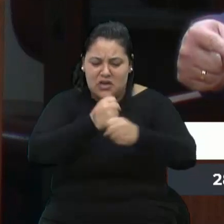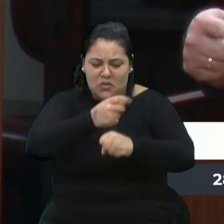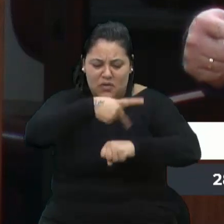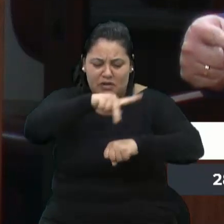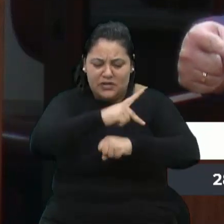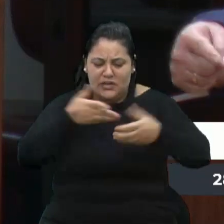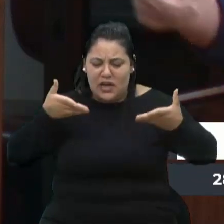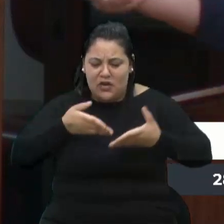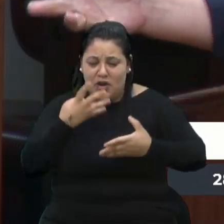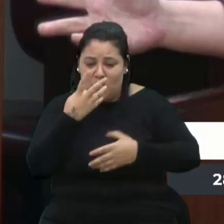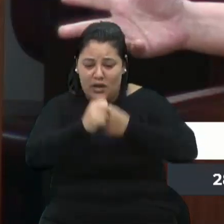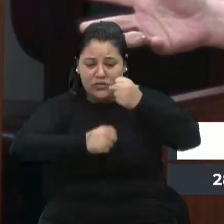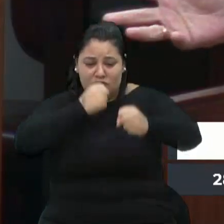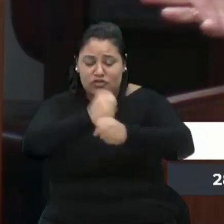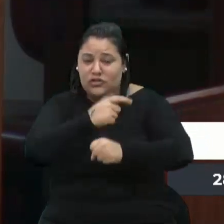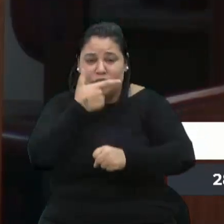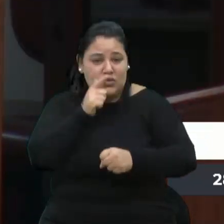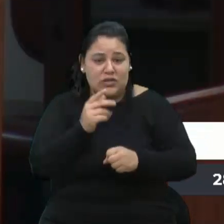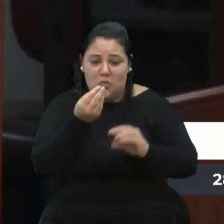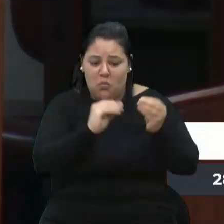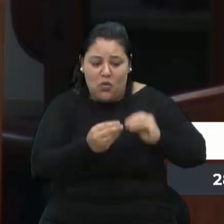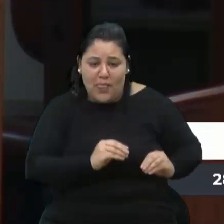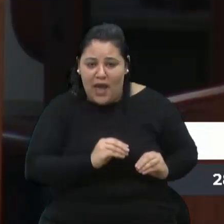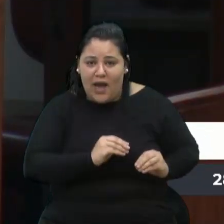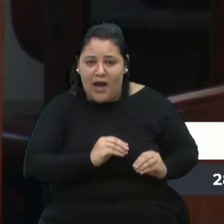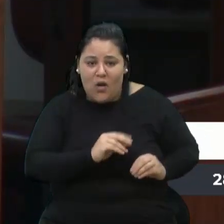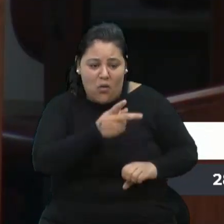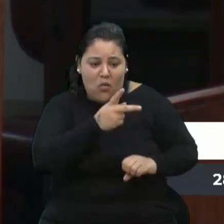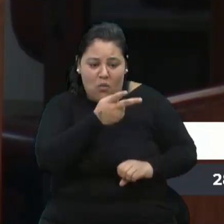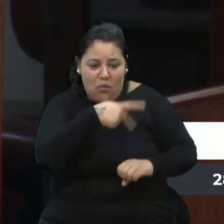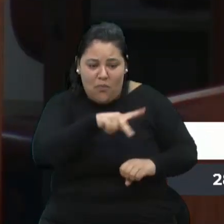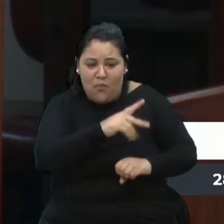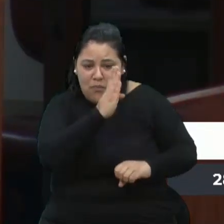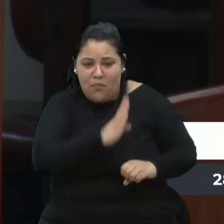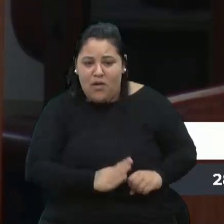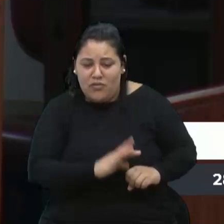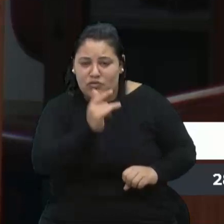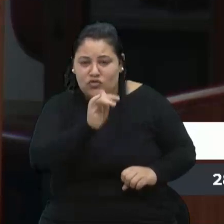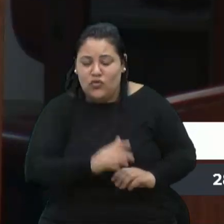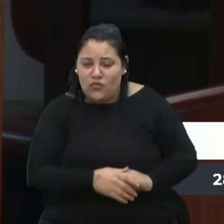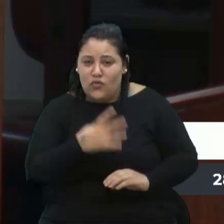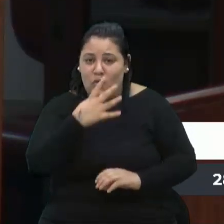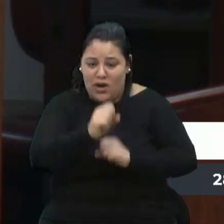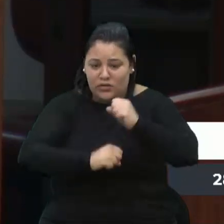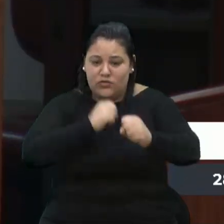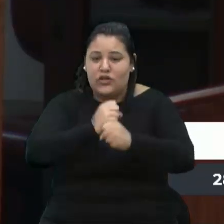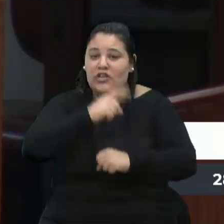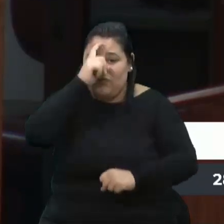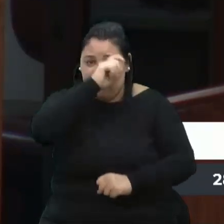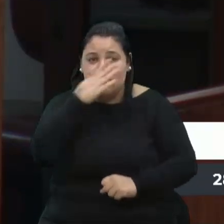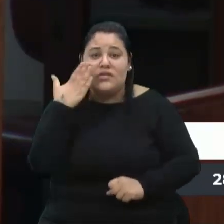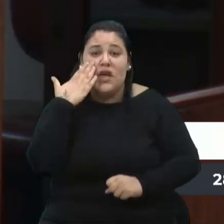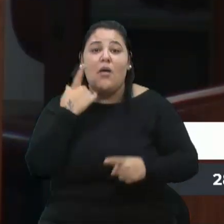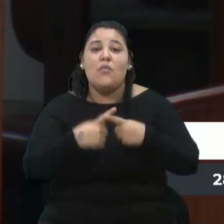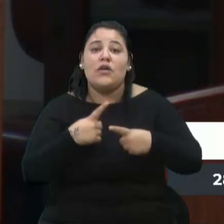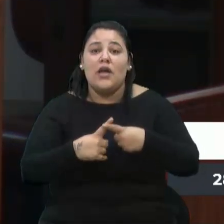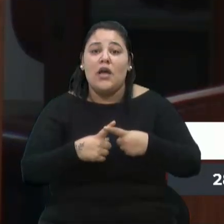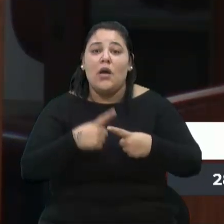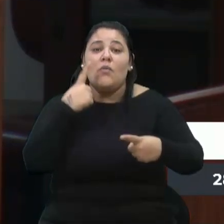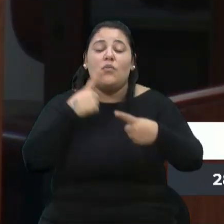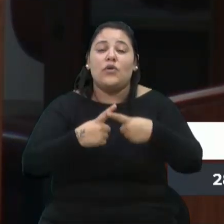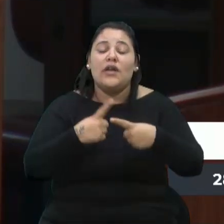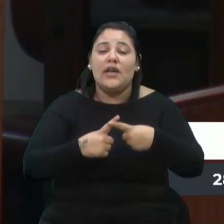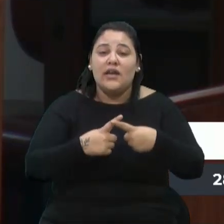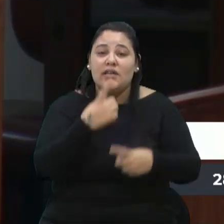conseguimos em 4 anos. 4 anos fica difícil mesmo. Em 4 anos, vereadora Gladys, fica bem difícil. Sabe por quê? Porque 16